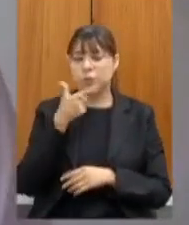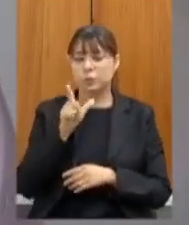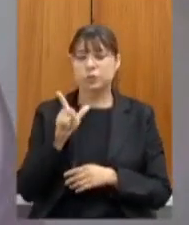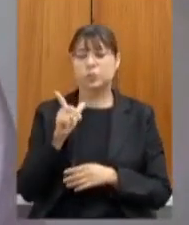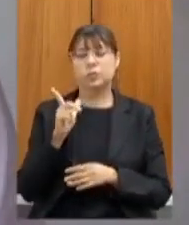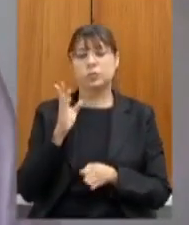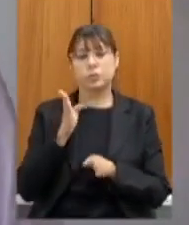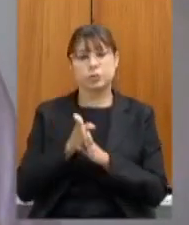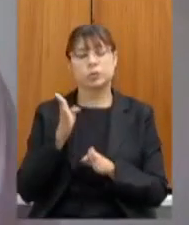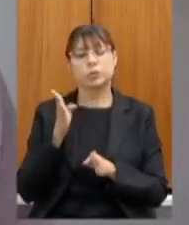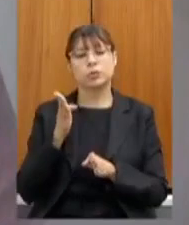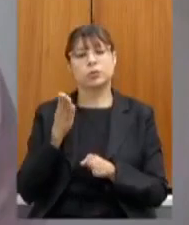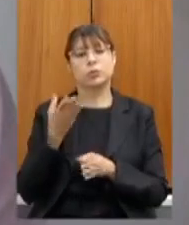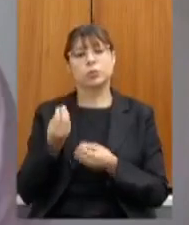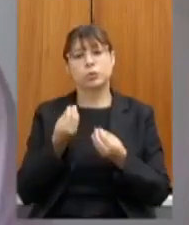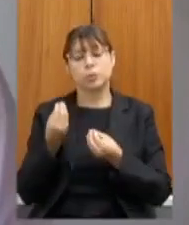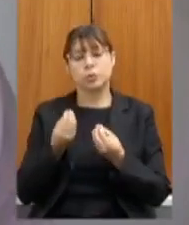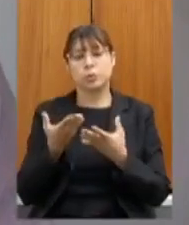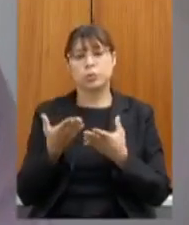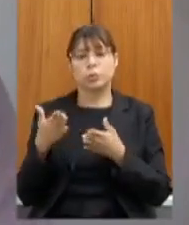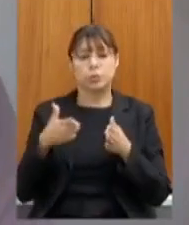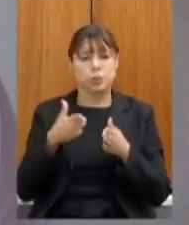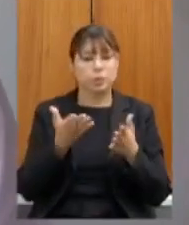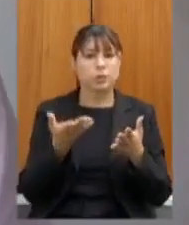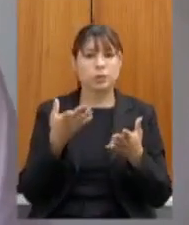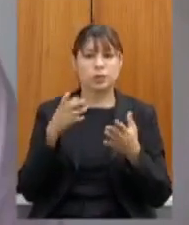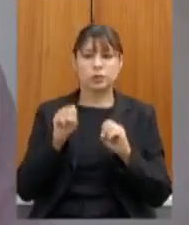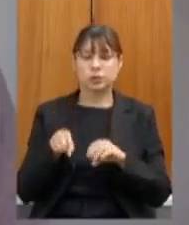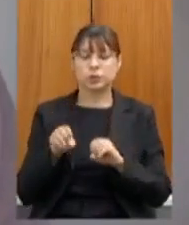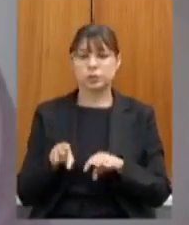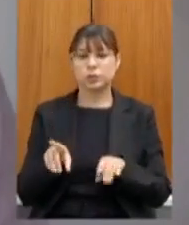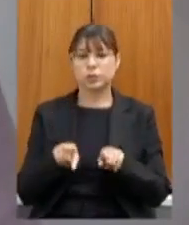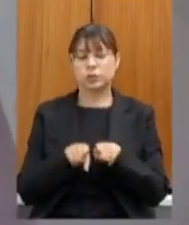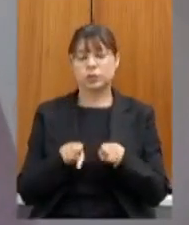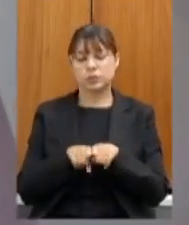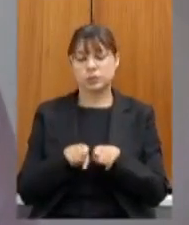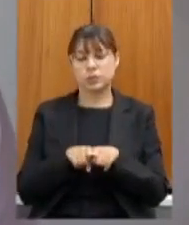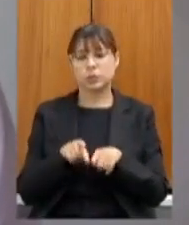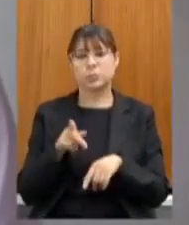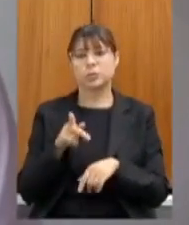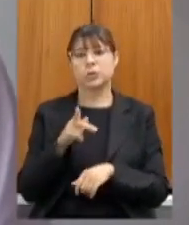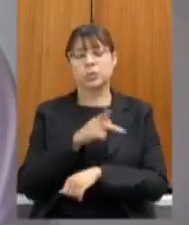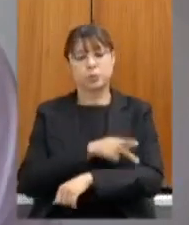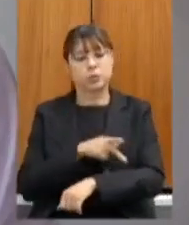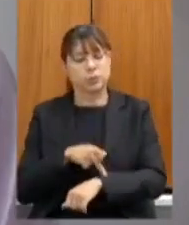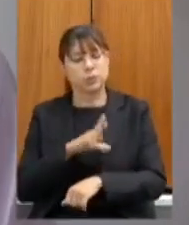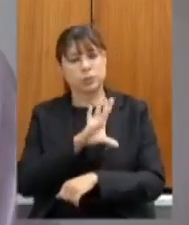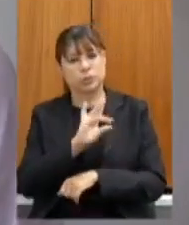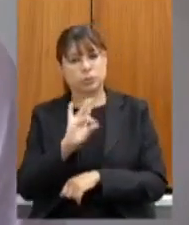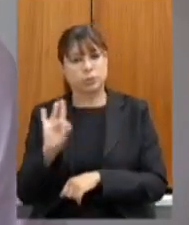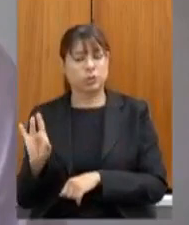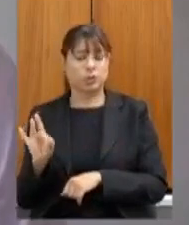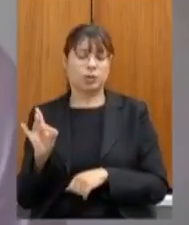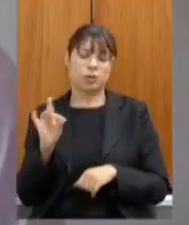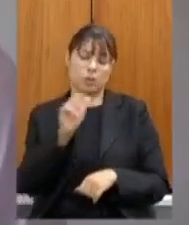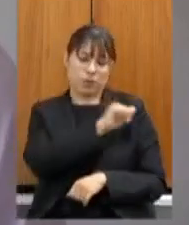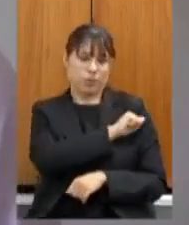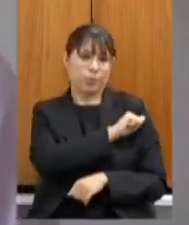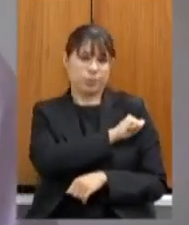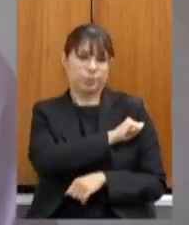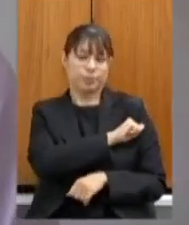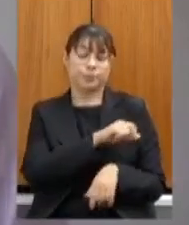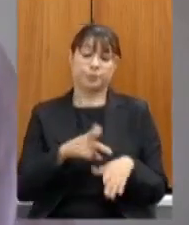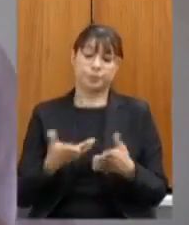dos caminhos educacionais e pedagógicos de cada um dos alunos juntando a parte